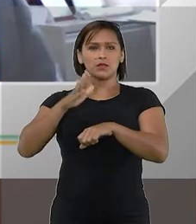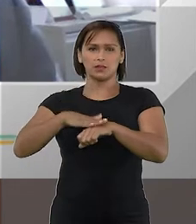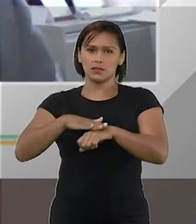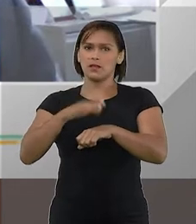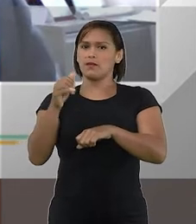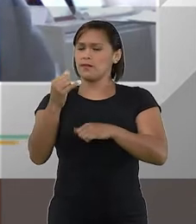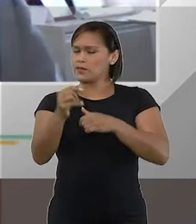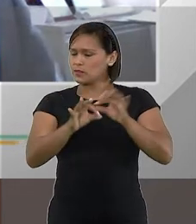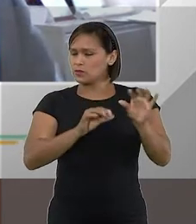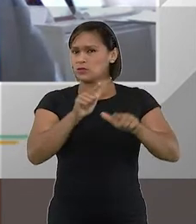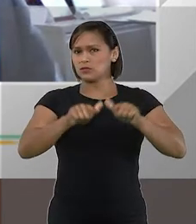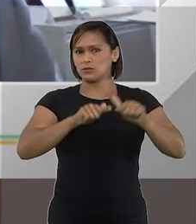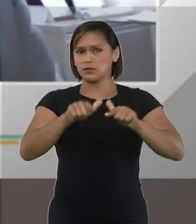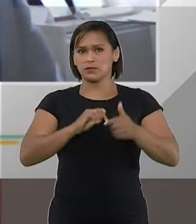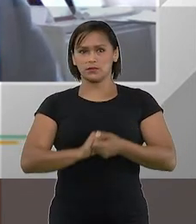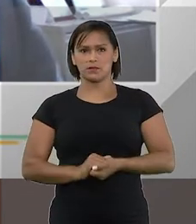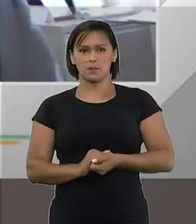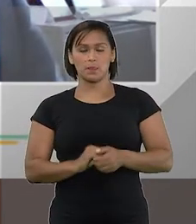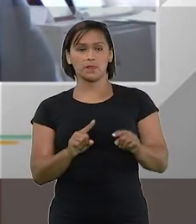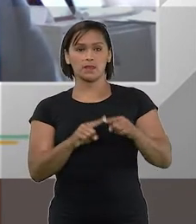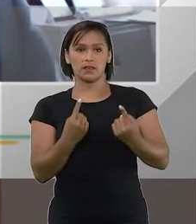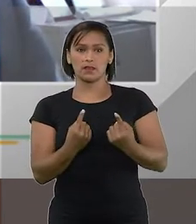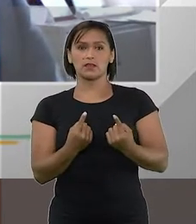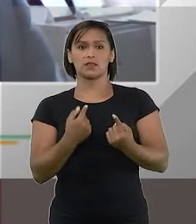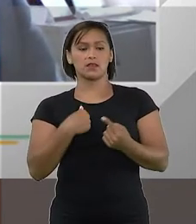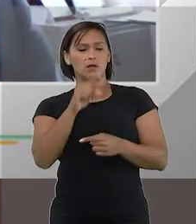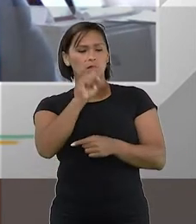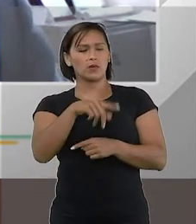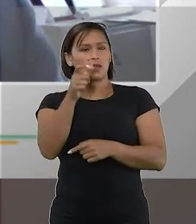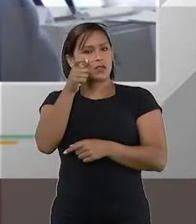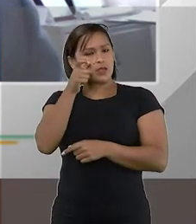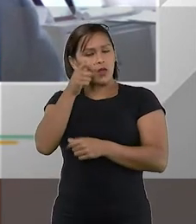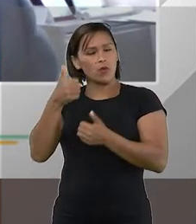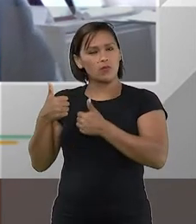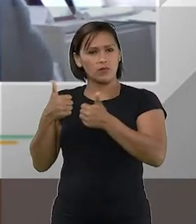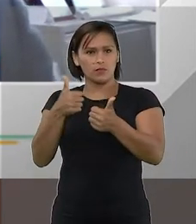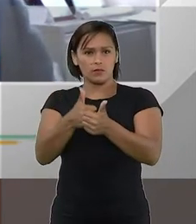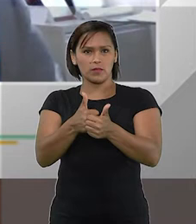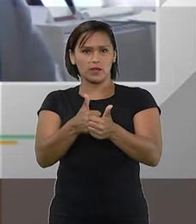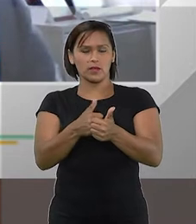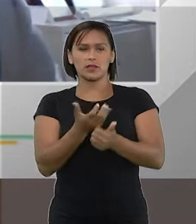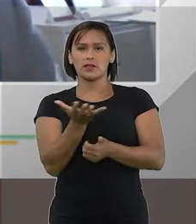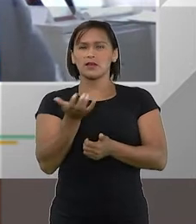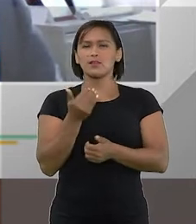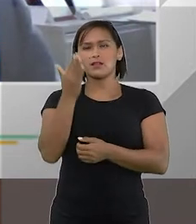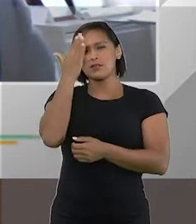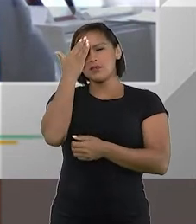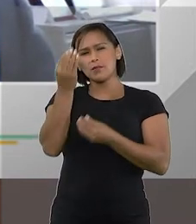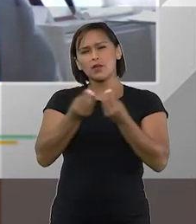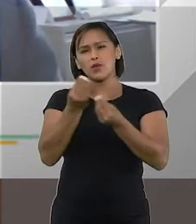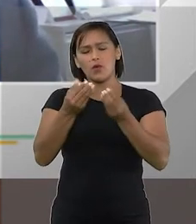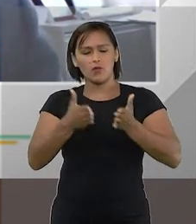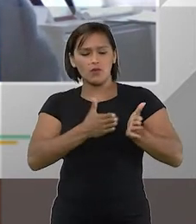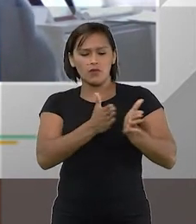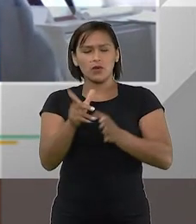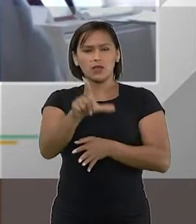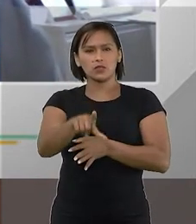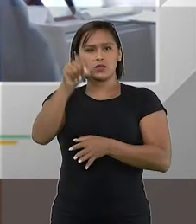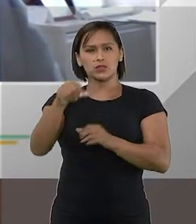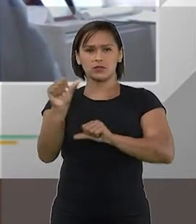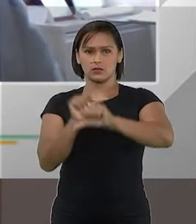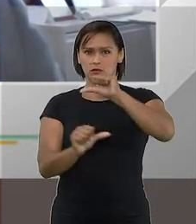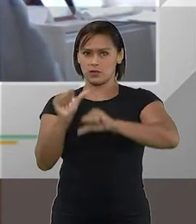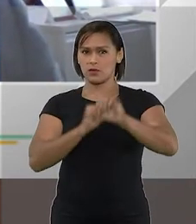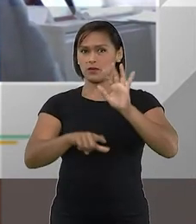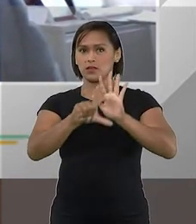mais a nossa situação. Então, para aqueles que estão nos acompanhando e querem saber qual foi o caminho dessa